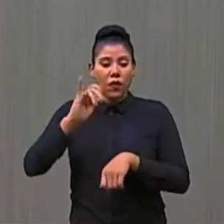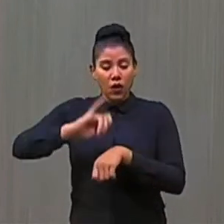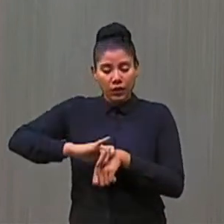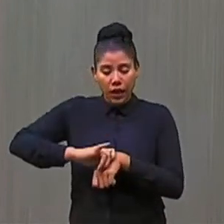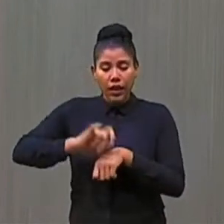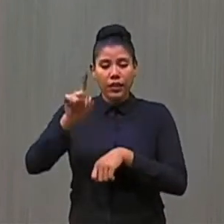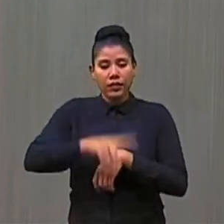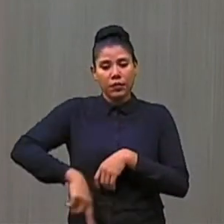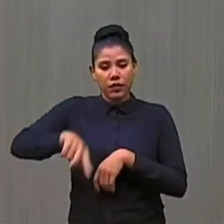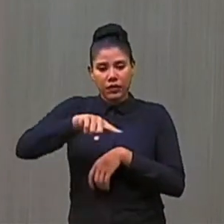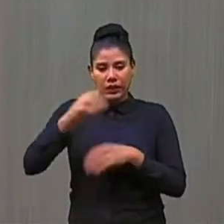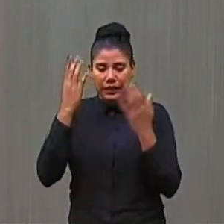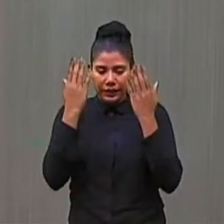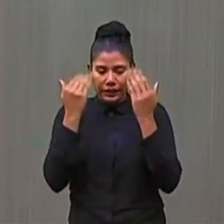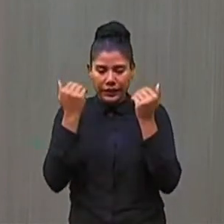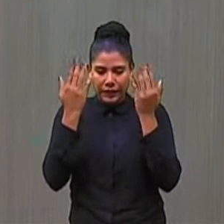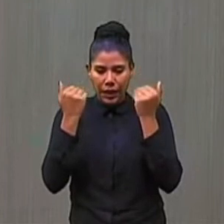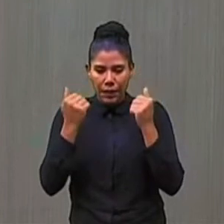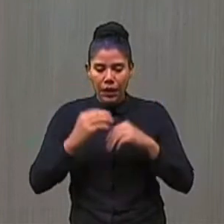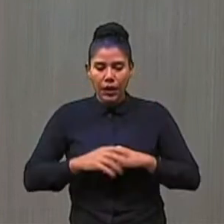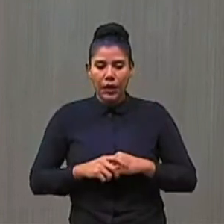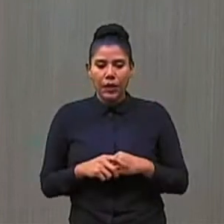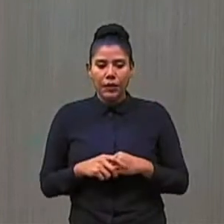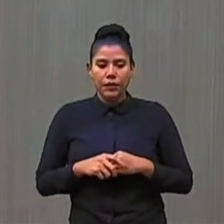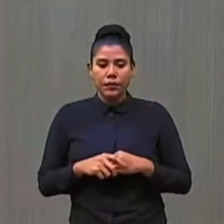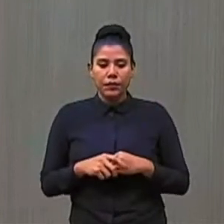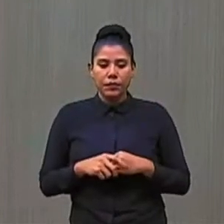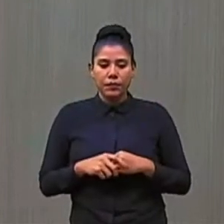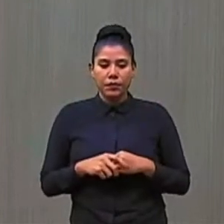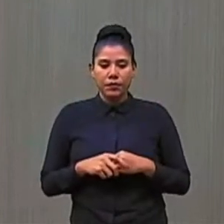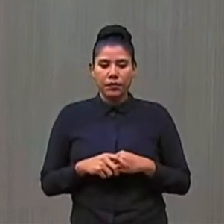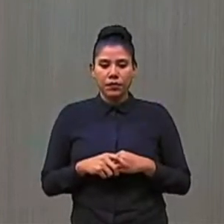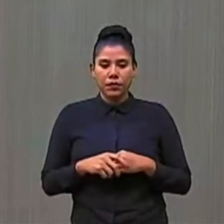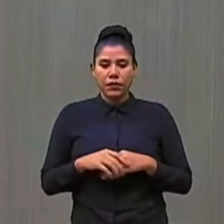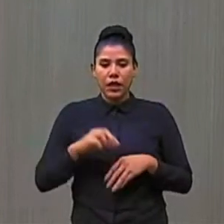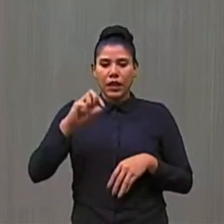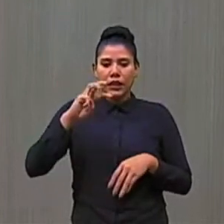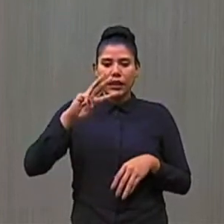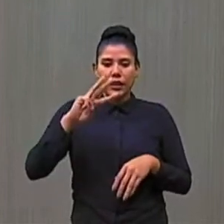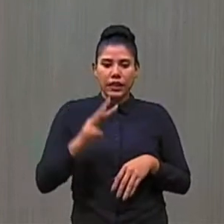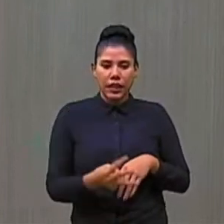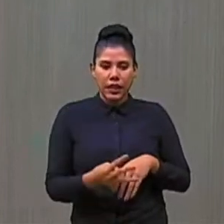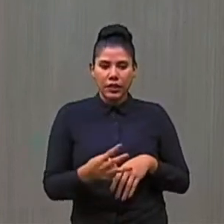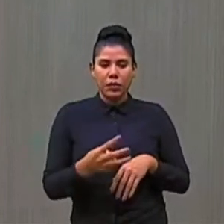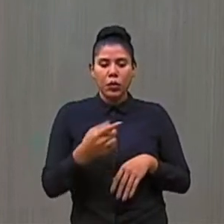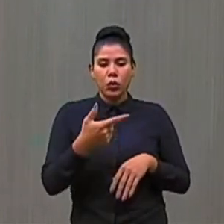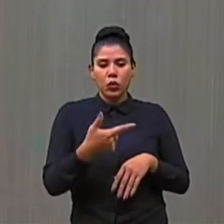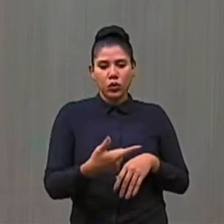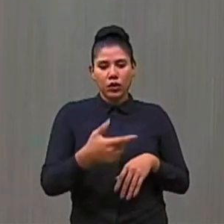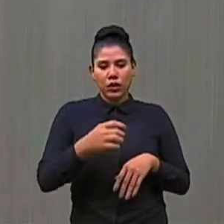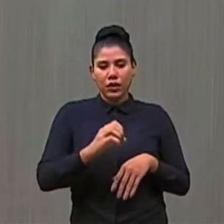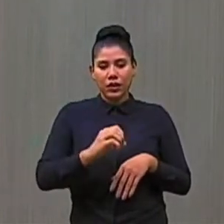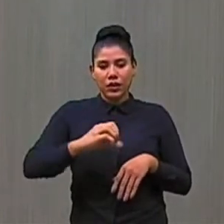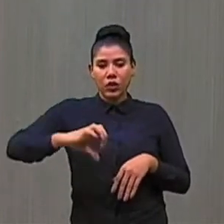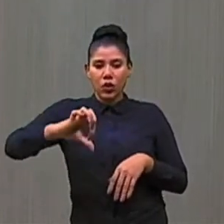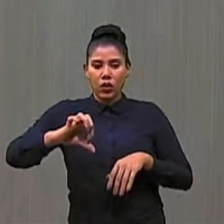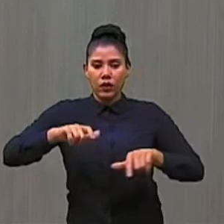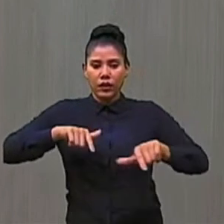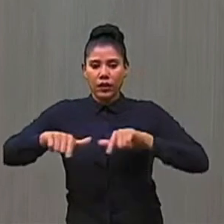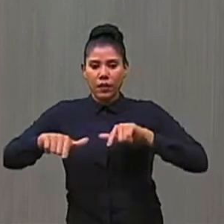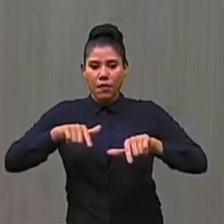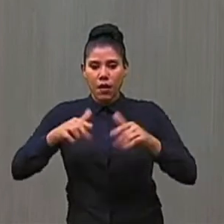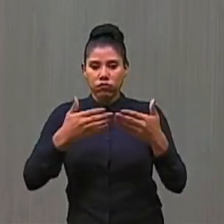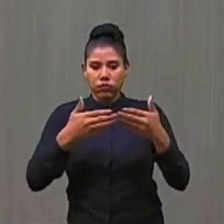para que a gente possa passar dados, 3.209 empregos este